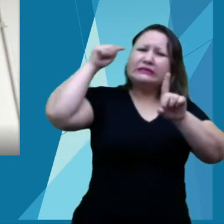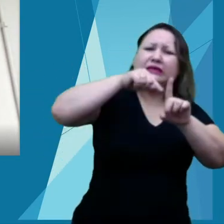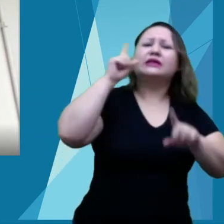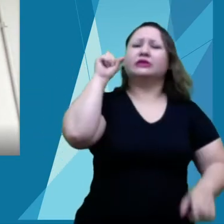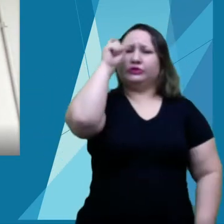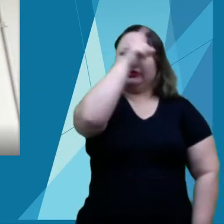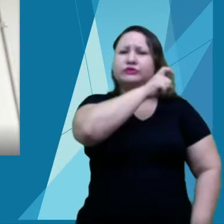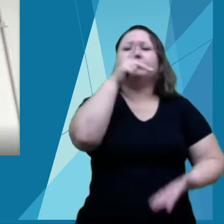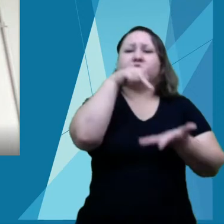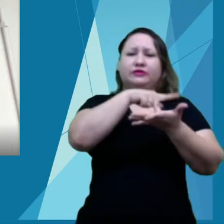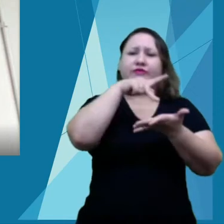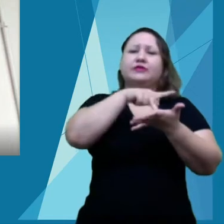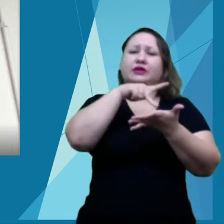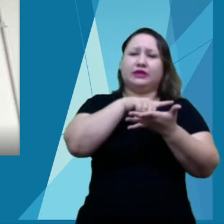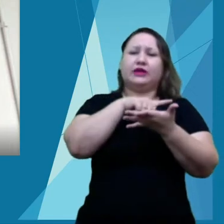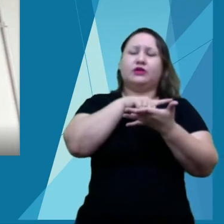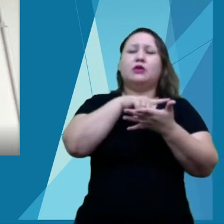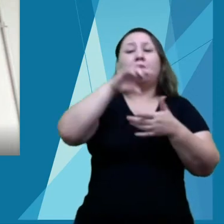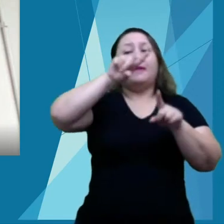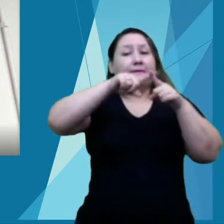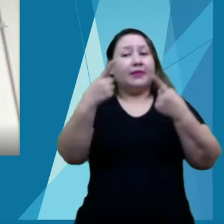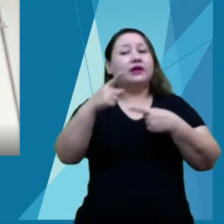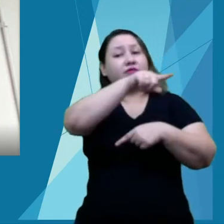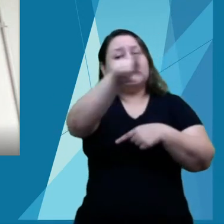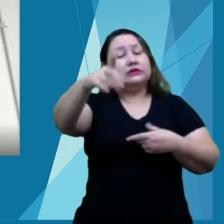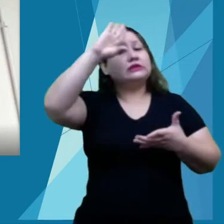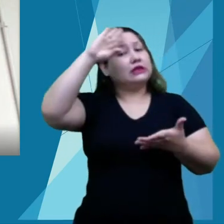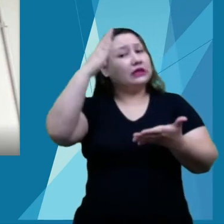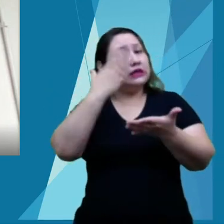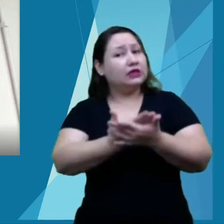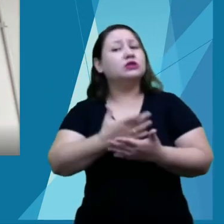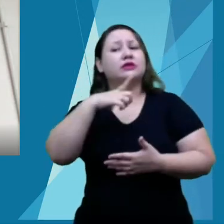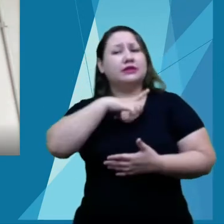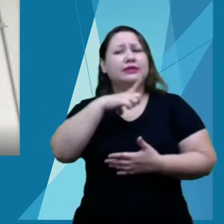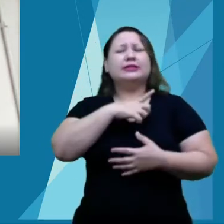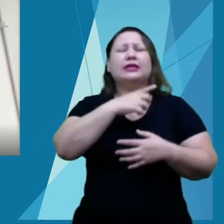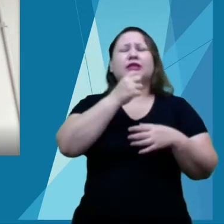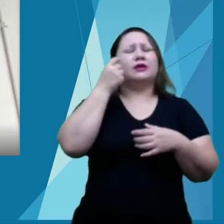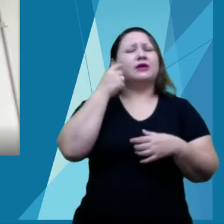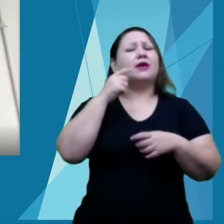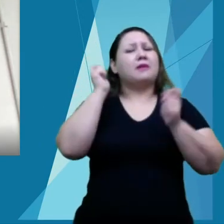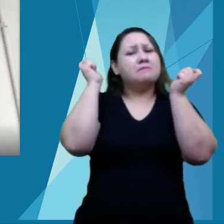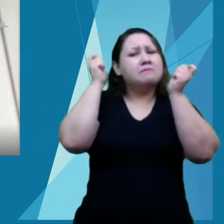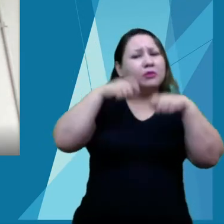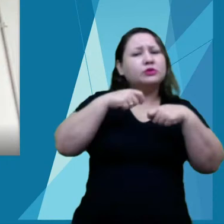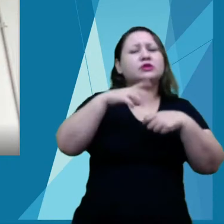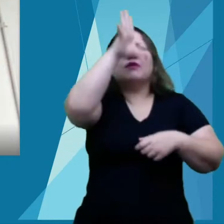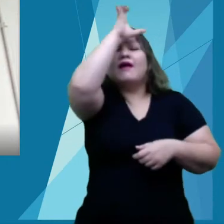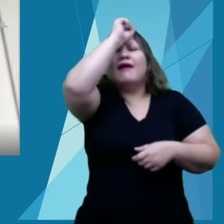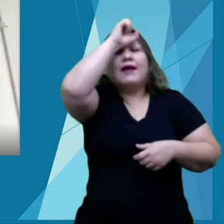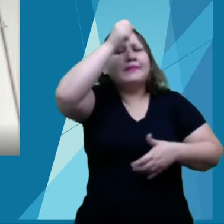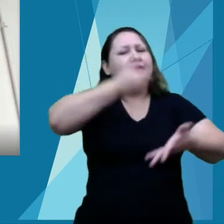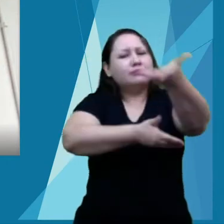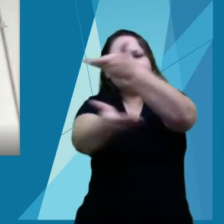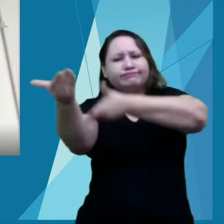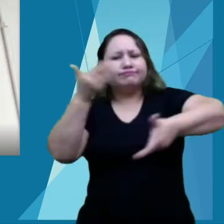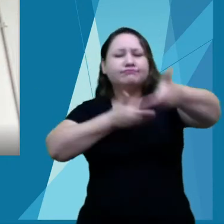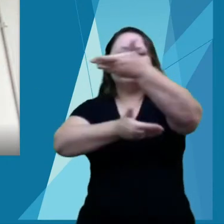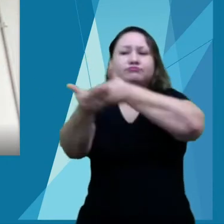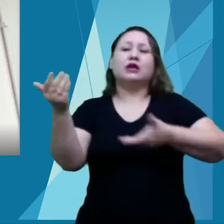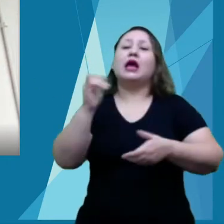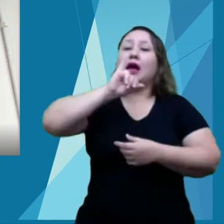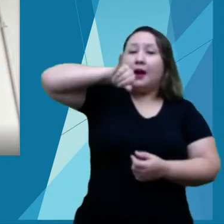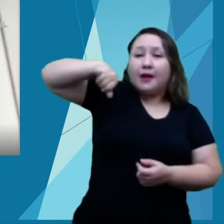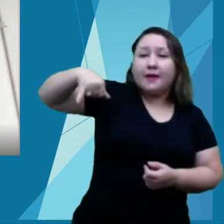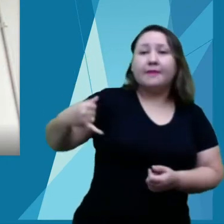Contudo, tenho a certeza que serão dias de grande troca de conhecimento e aprendizados. Aproveito